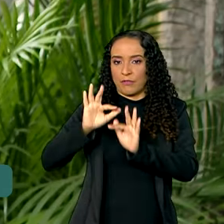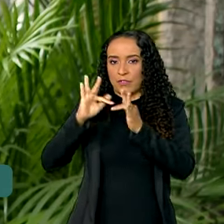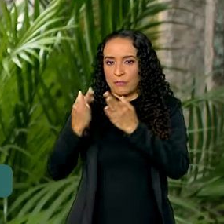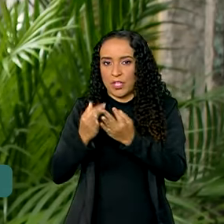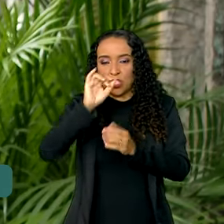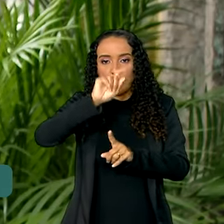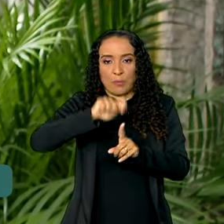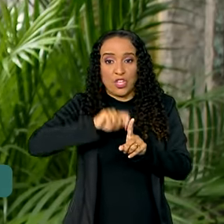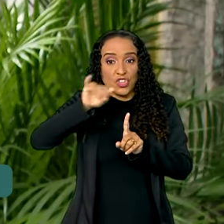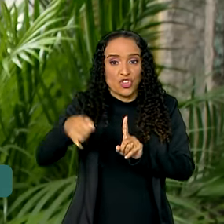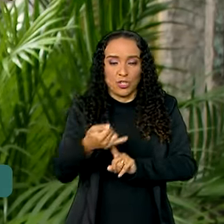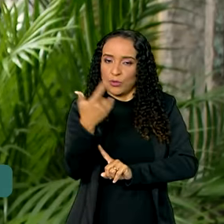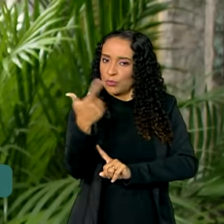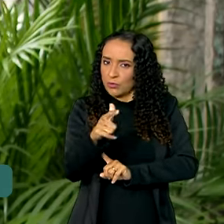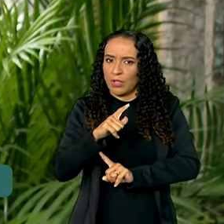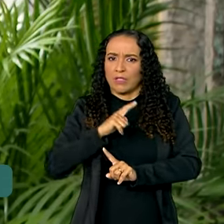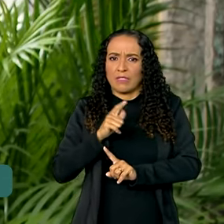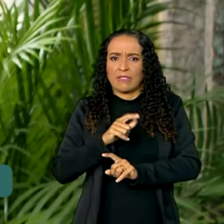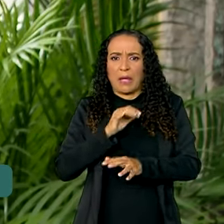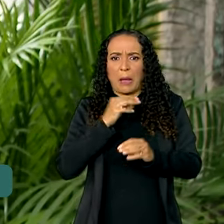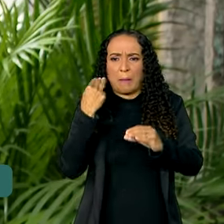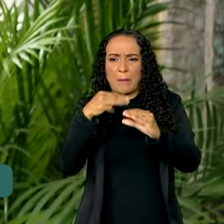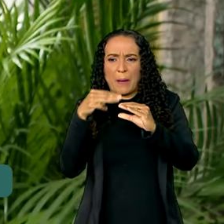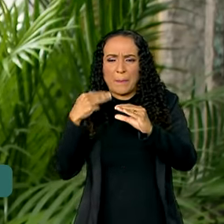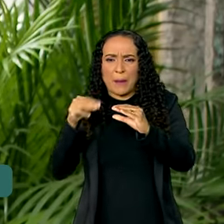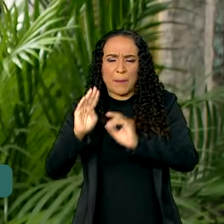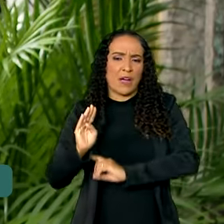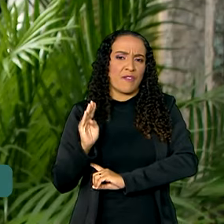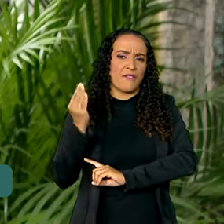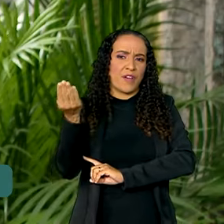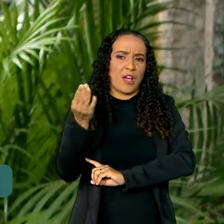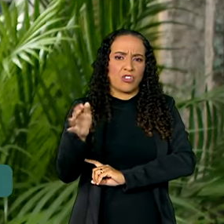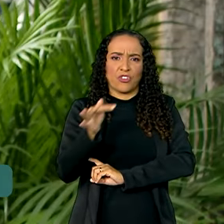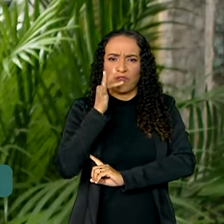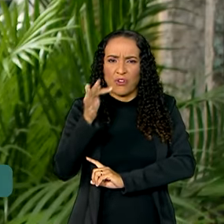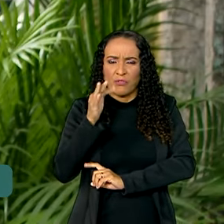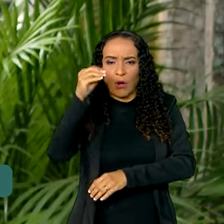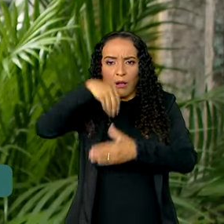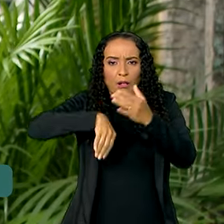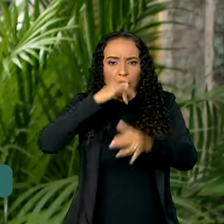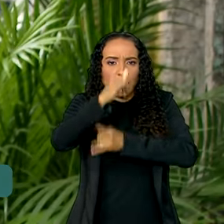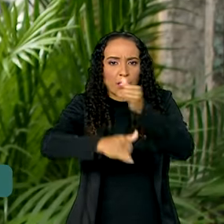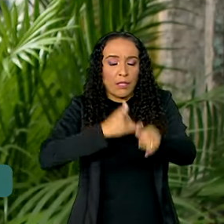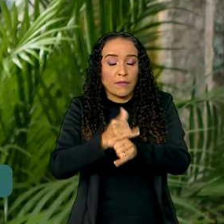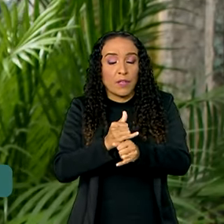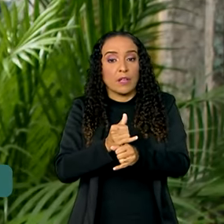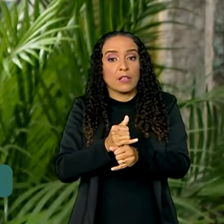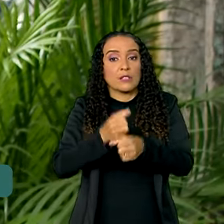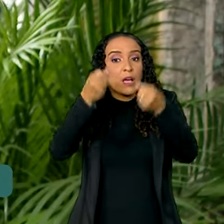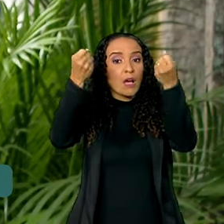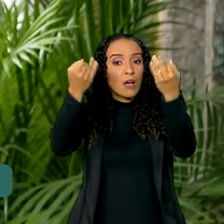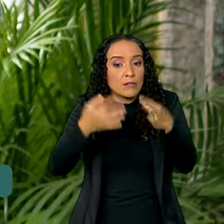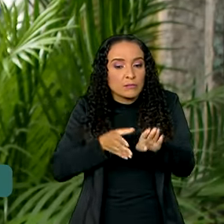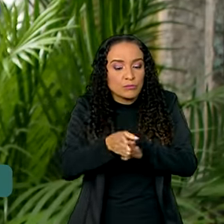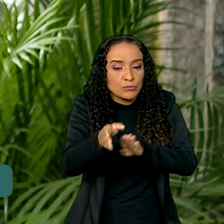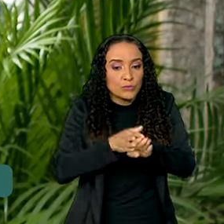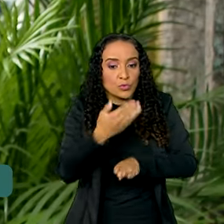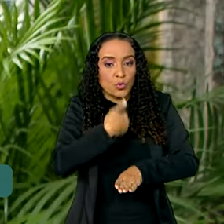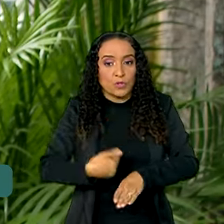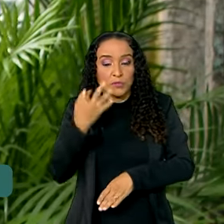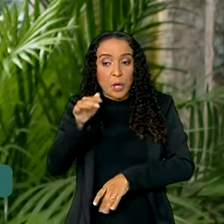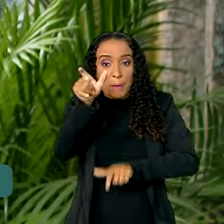do Bolsa Família. Existem muitas mensagens falsas que circulam na internet. A orientação do governo federal aos